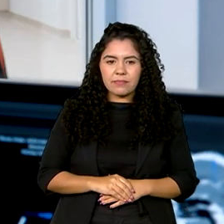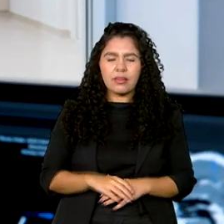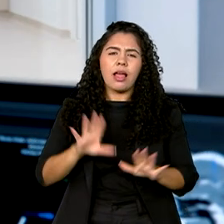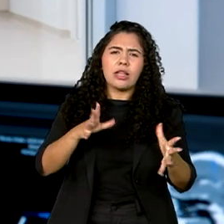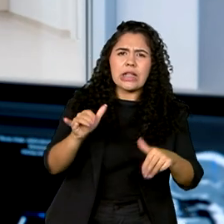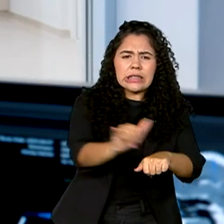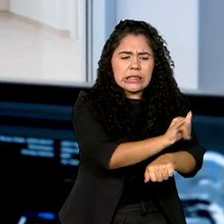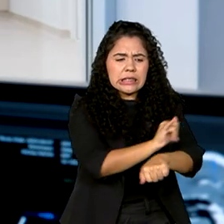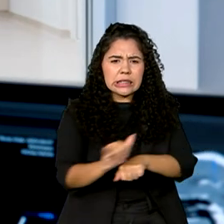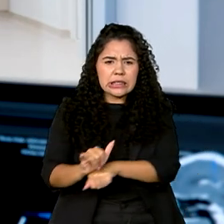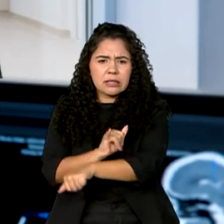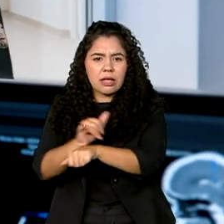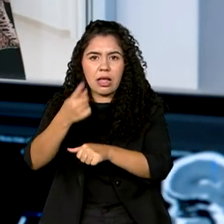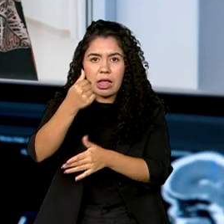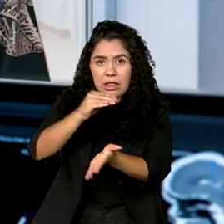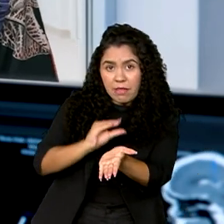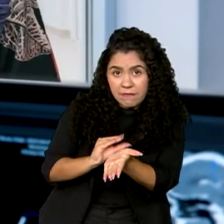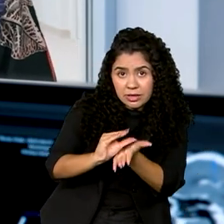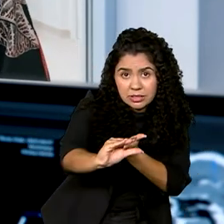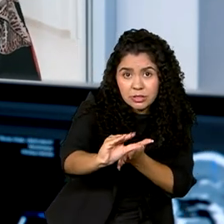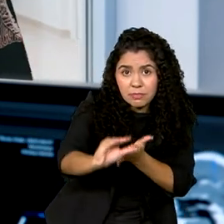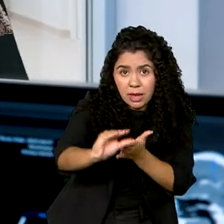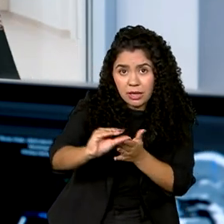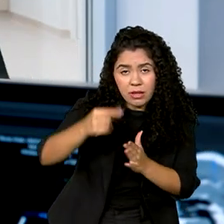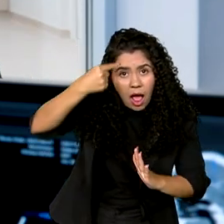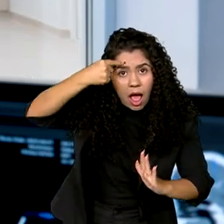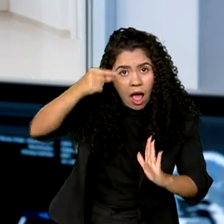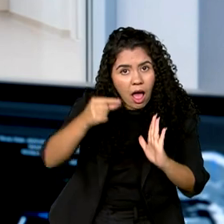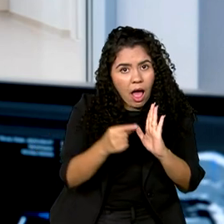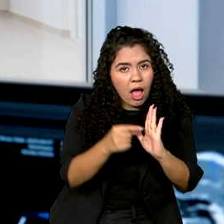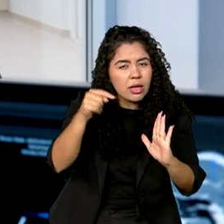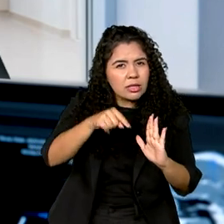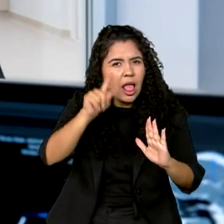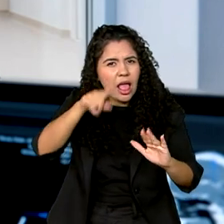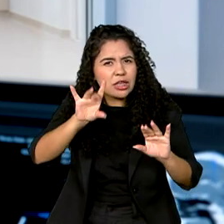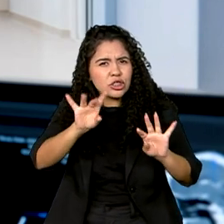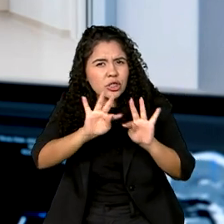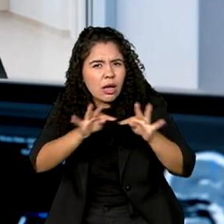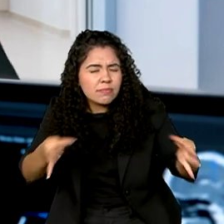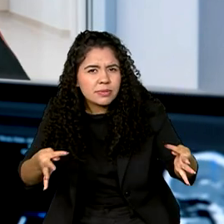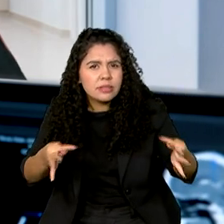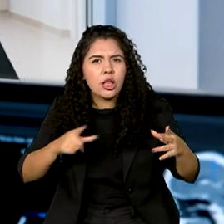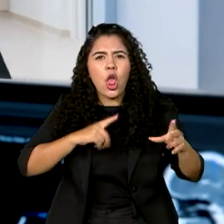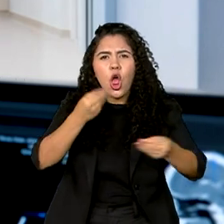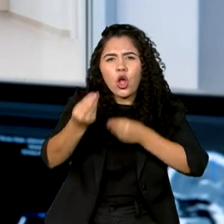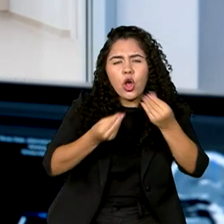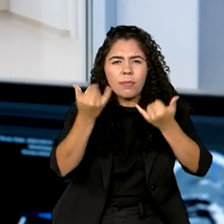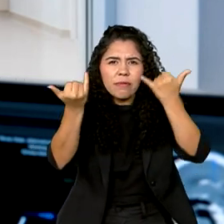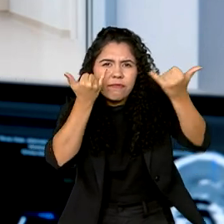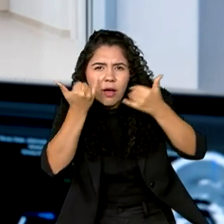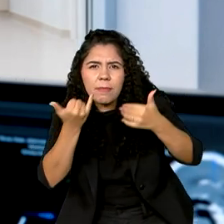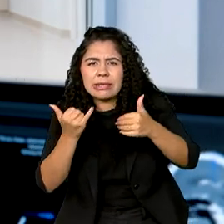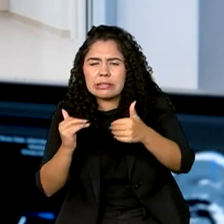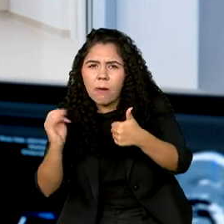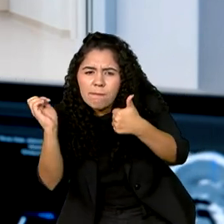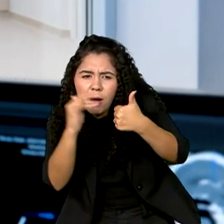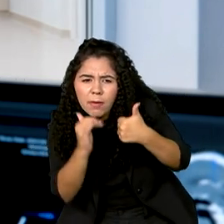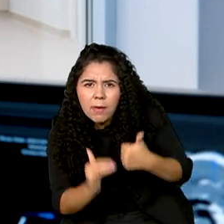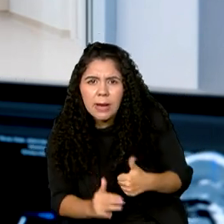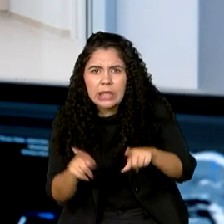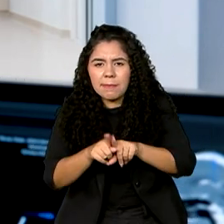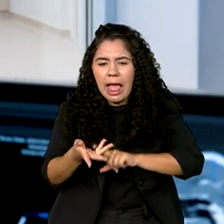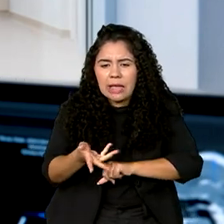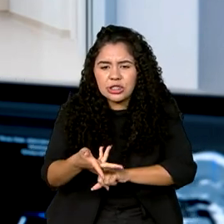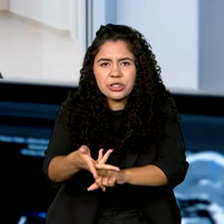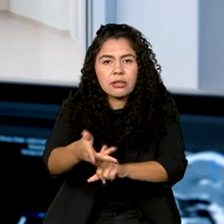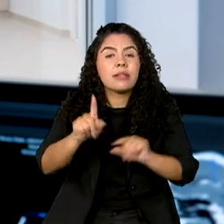estratégia em investimento em inteligência artificial não se refere apenas a processar dados, agilizar processos, tem